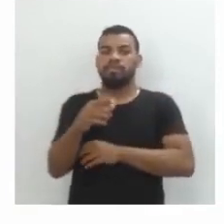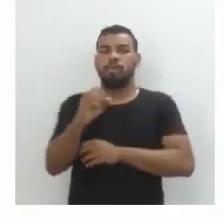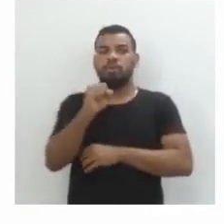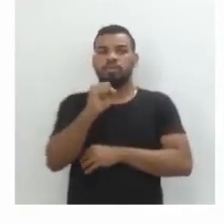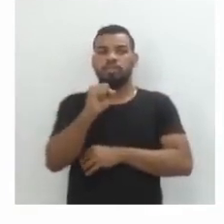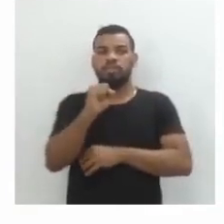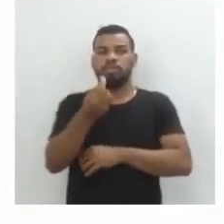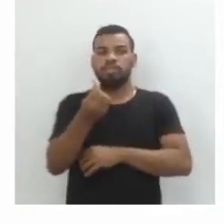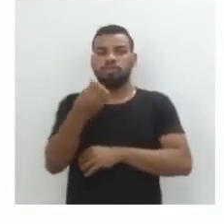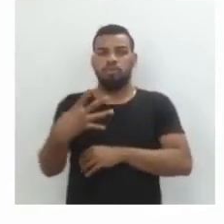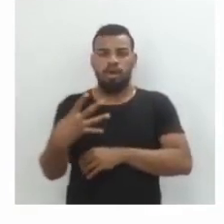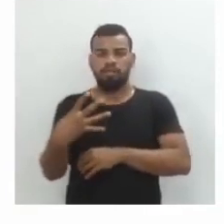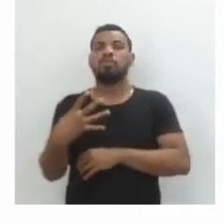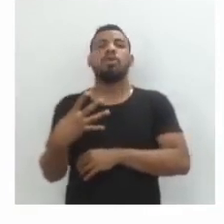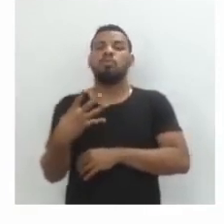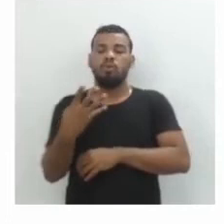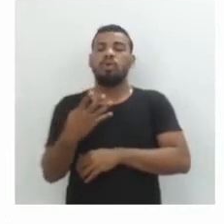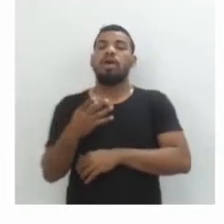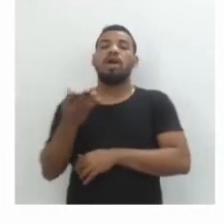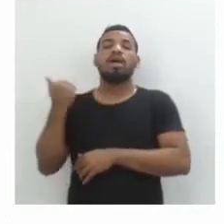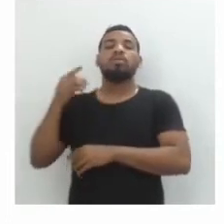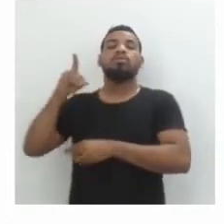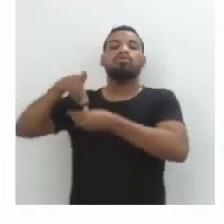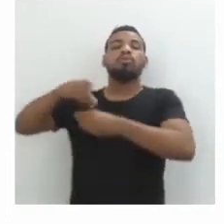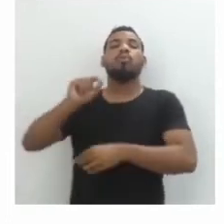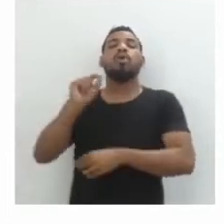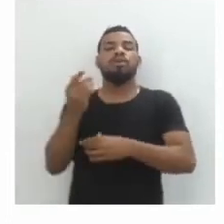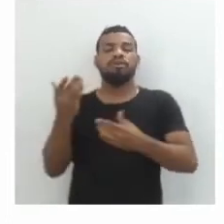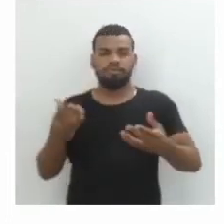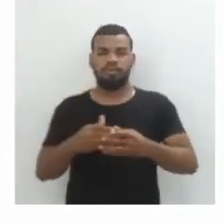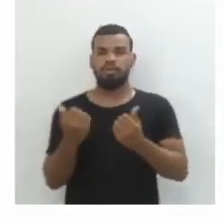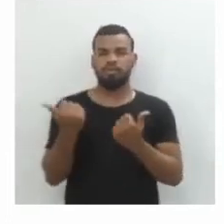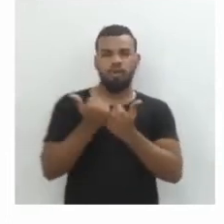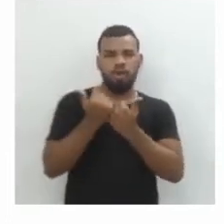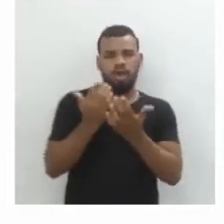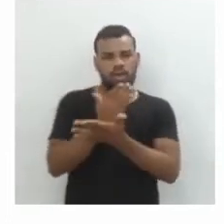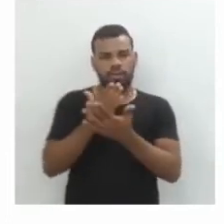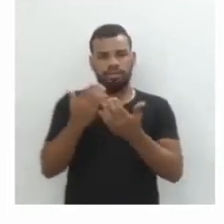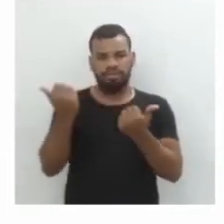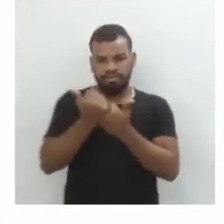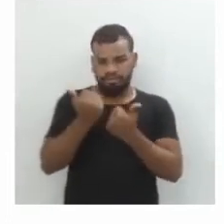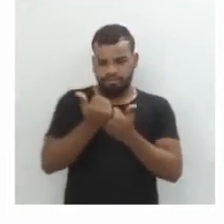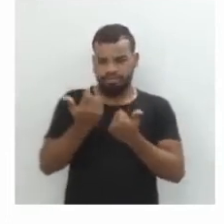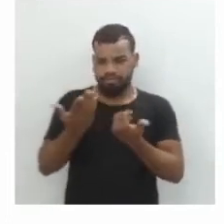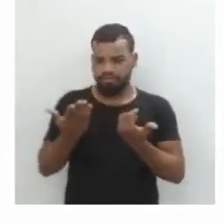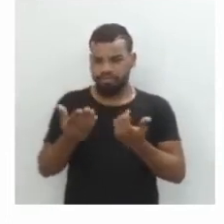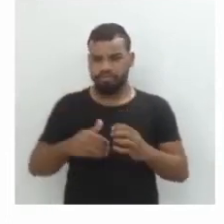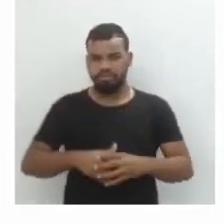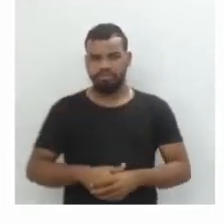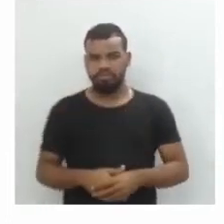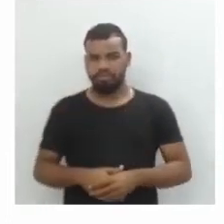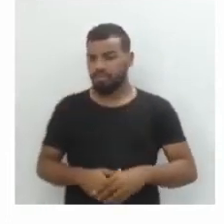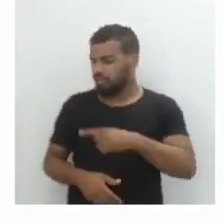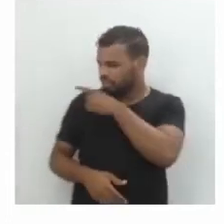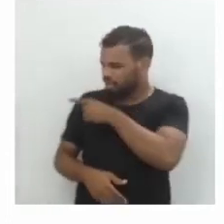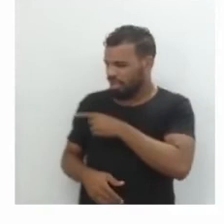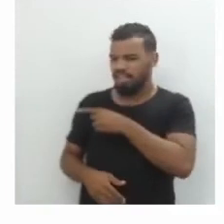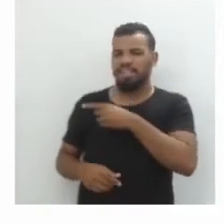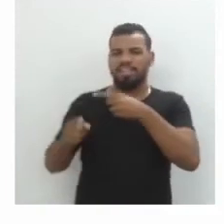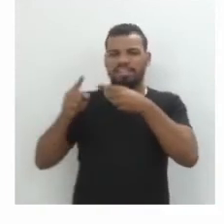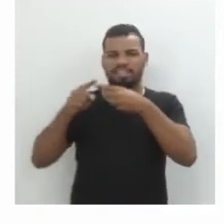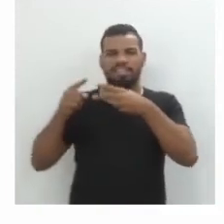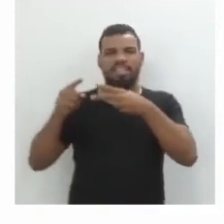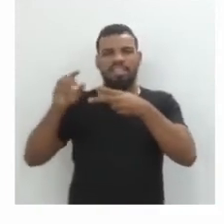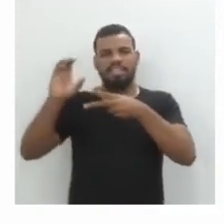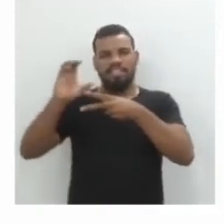864,00. Então qual seria o capital? Então a gente substitui na forma geral o montante. A gente tem